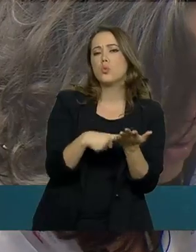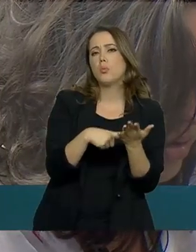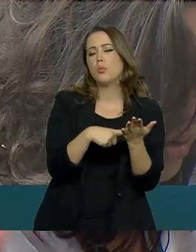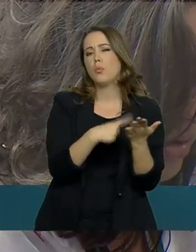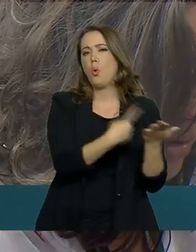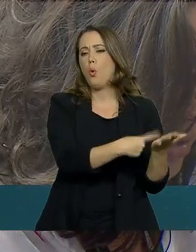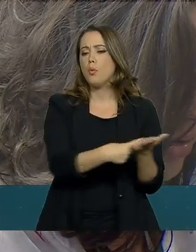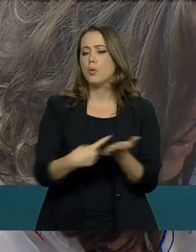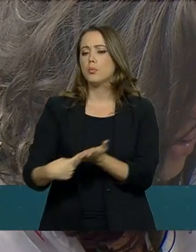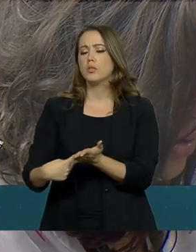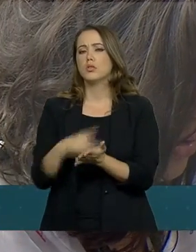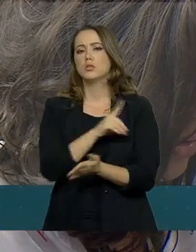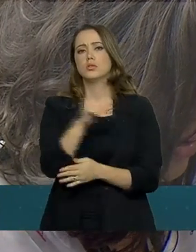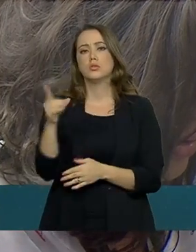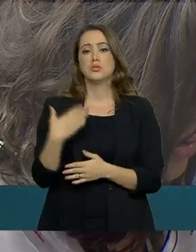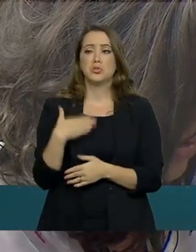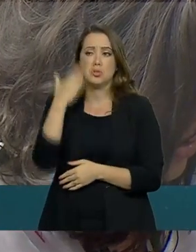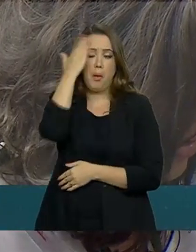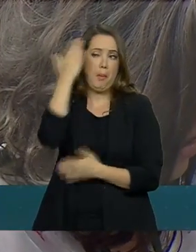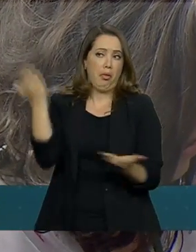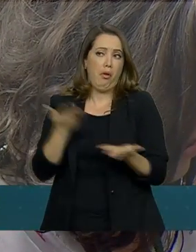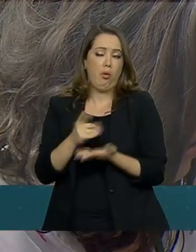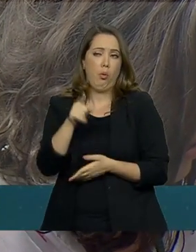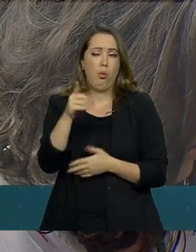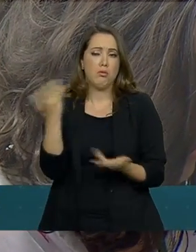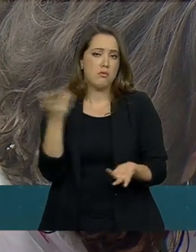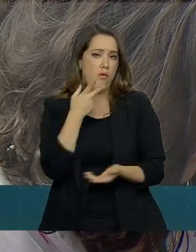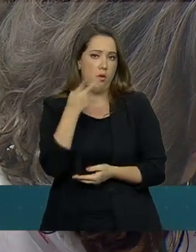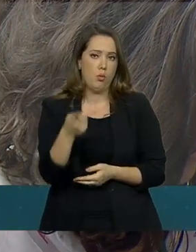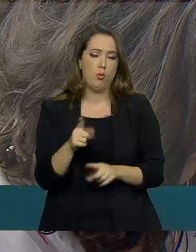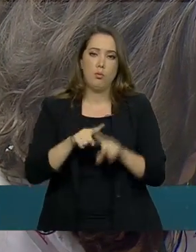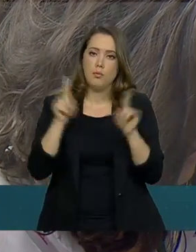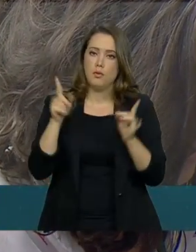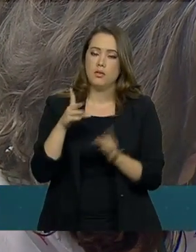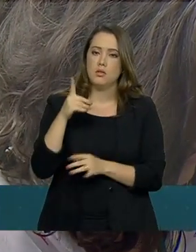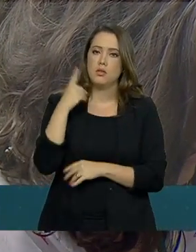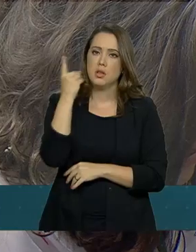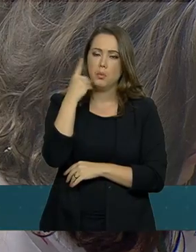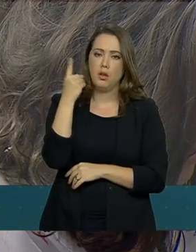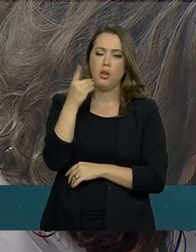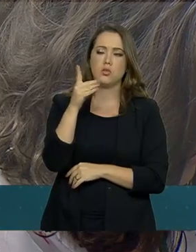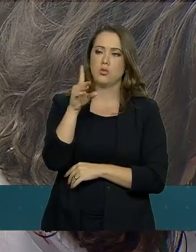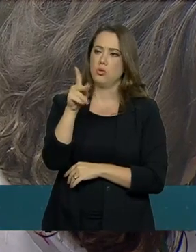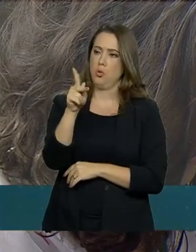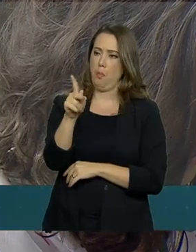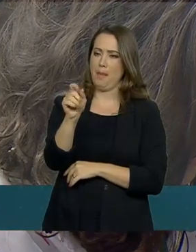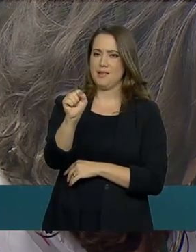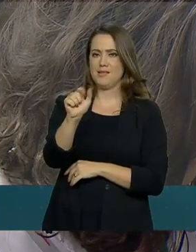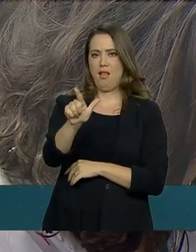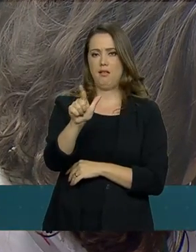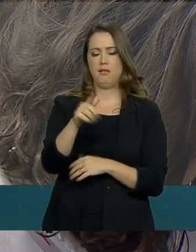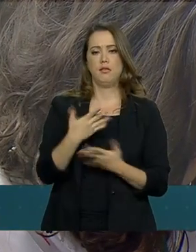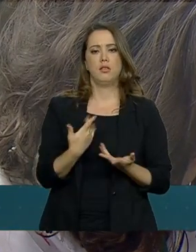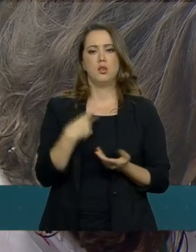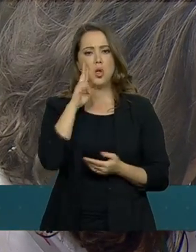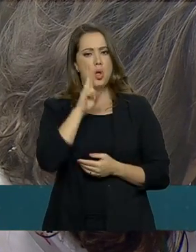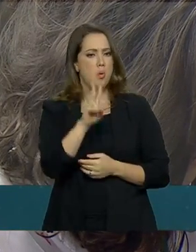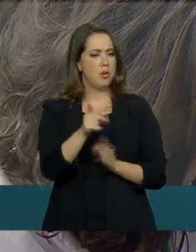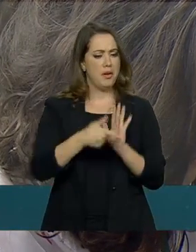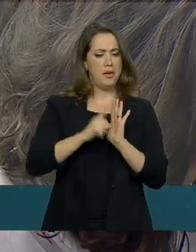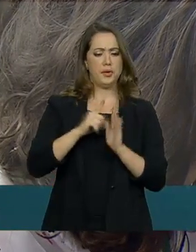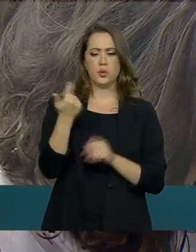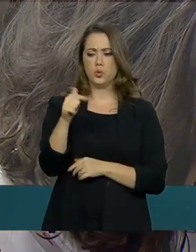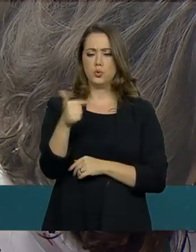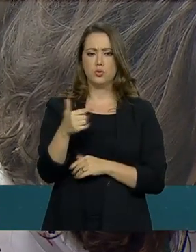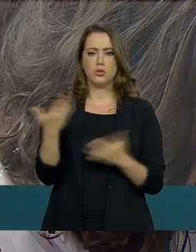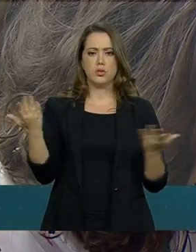Porque a gente ficou sabendo pelo senhor agora, na verdade, com deputados do PSL pela manhã. Eu tinha olhado na agenda agora há pouco e